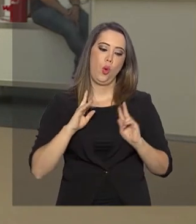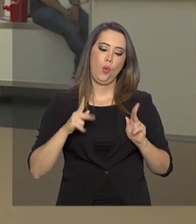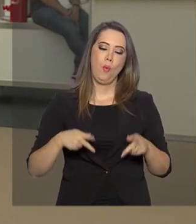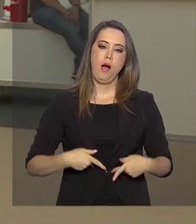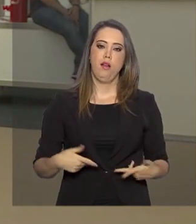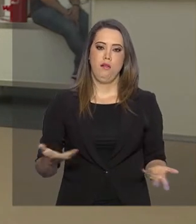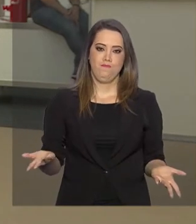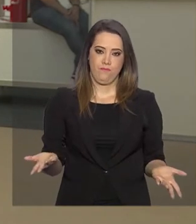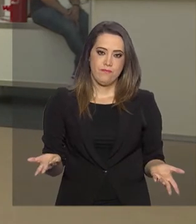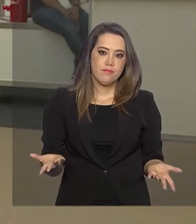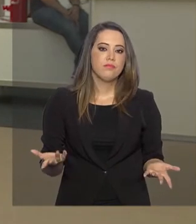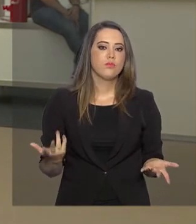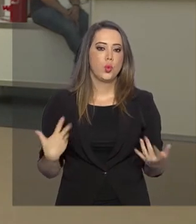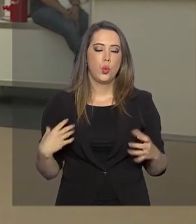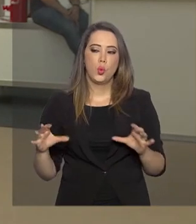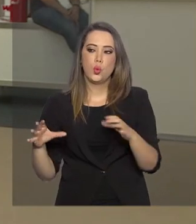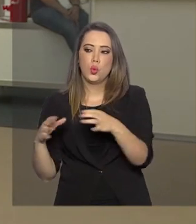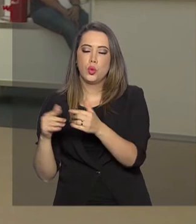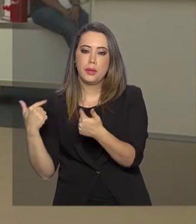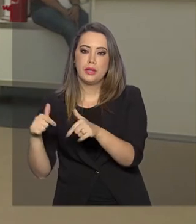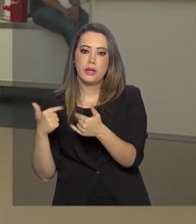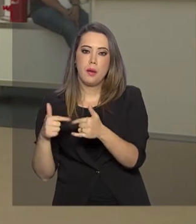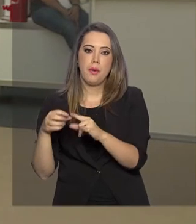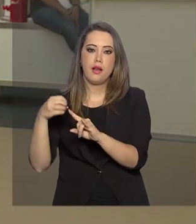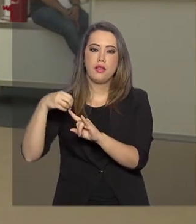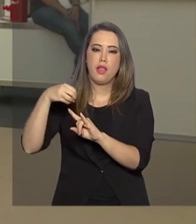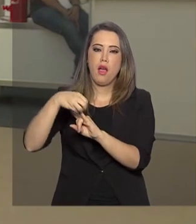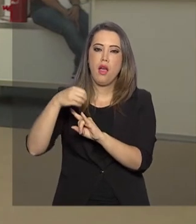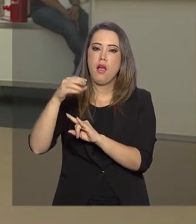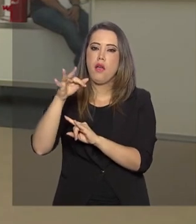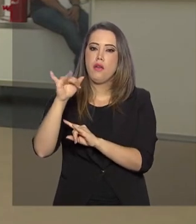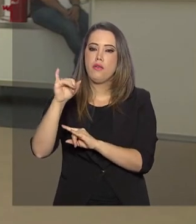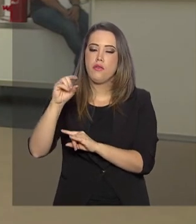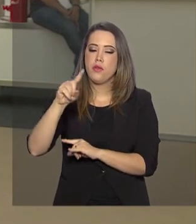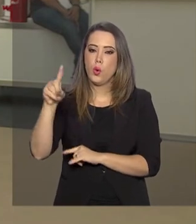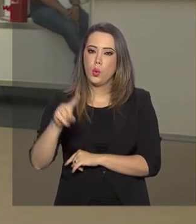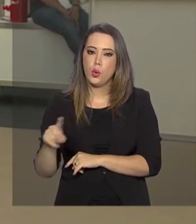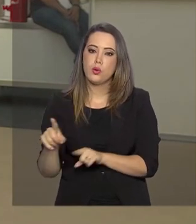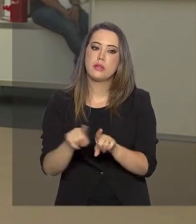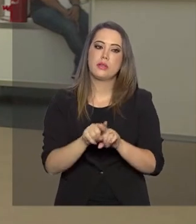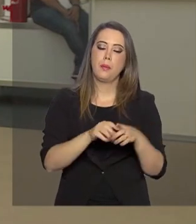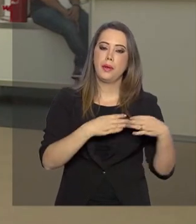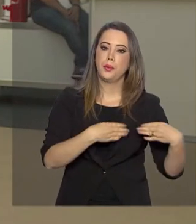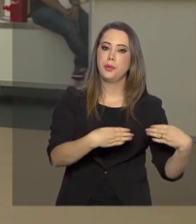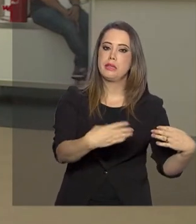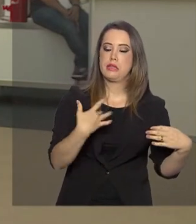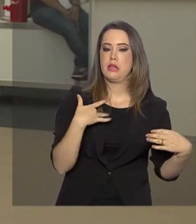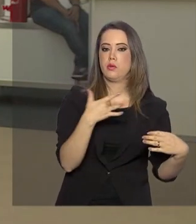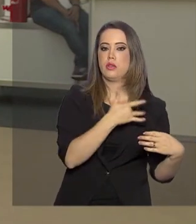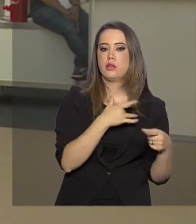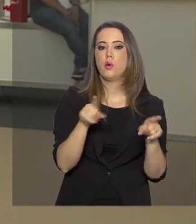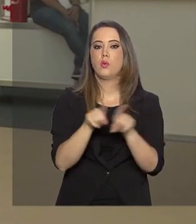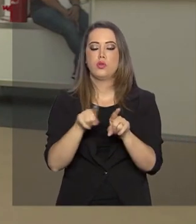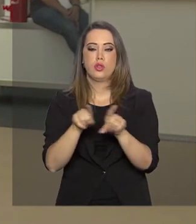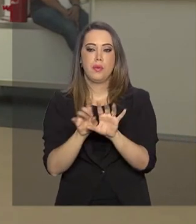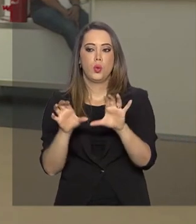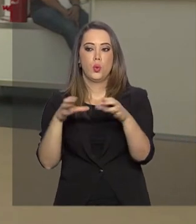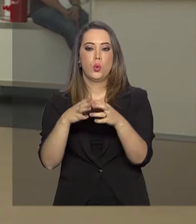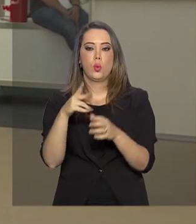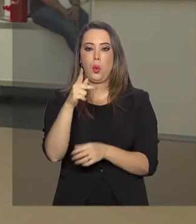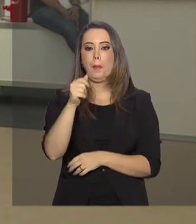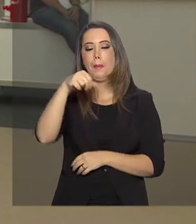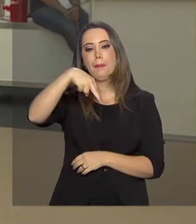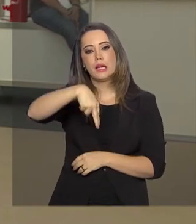desse evento especialistas da Fundação Oswaldo Cruz, no Ministério da Saúde e também da Organização Pan-Americana de Saúde,